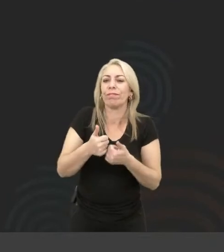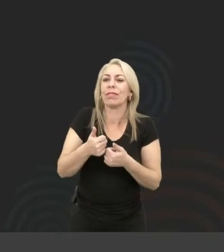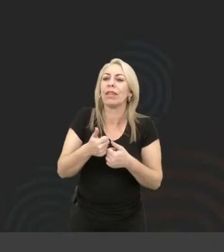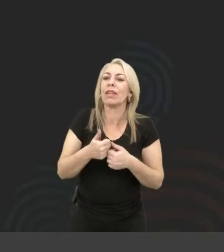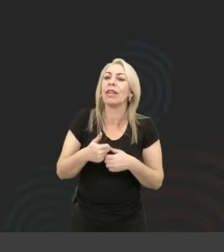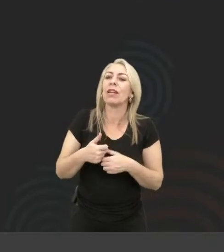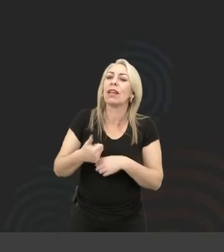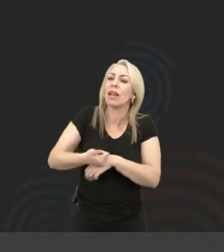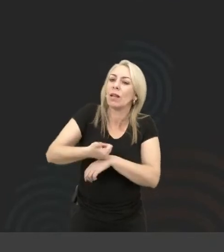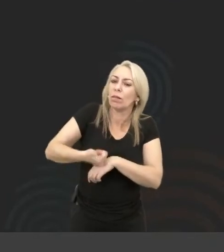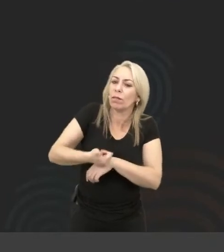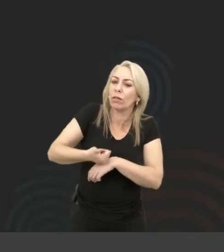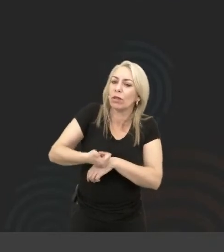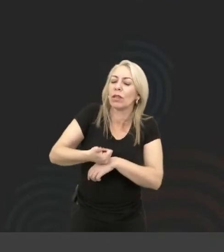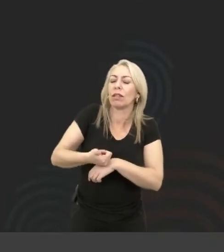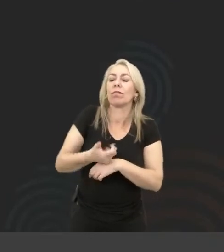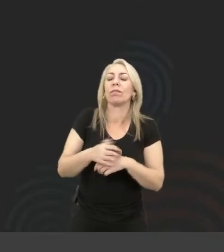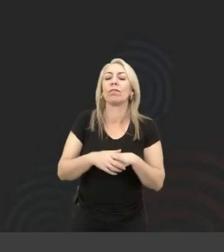carreira